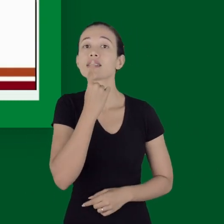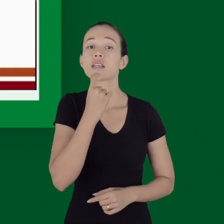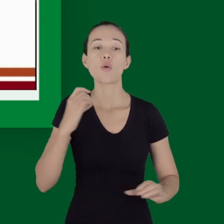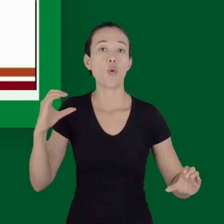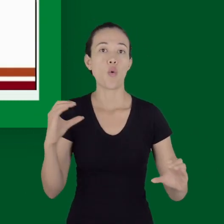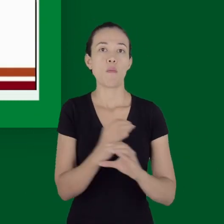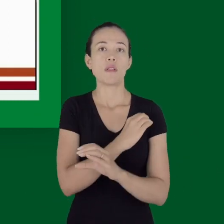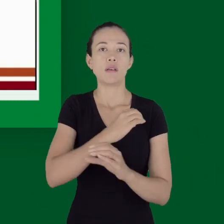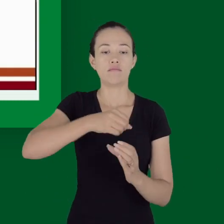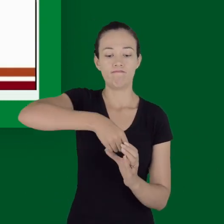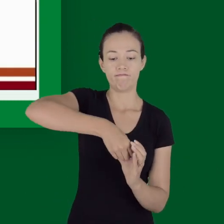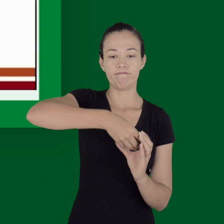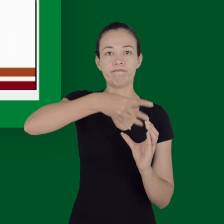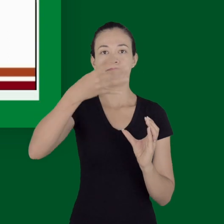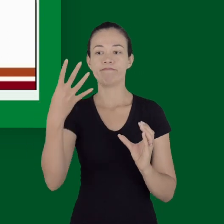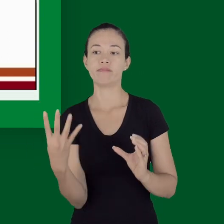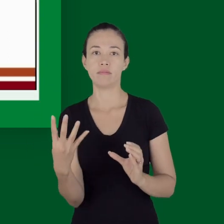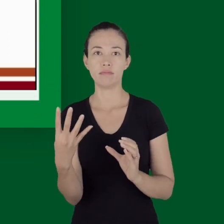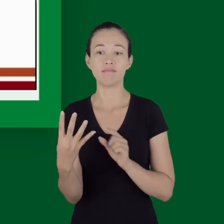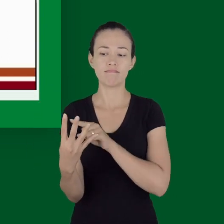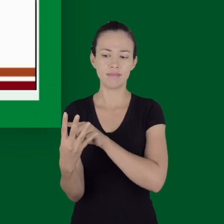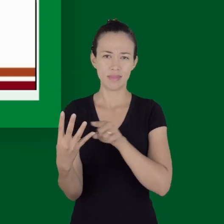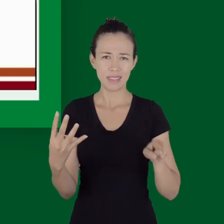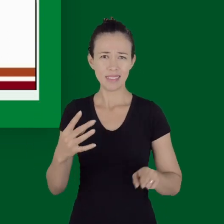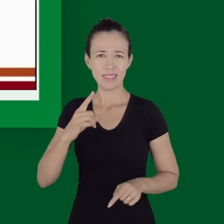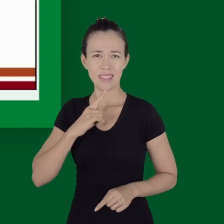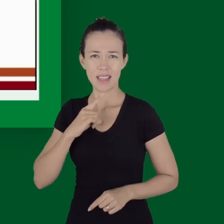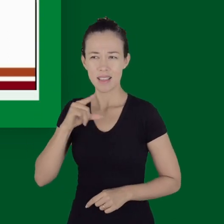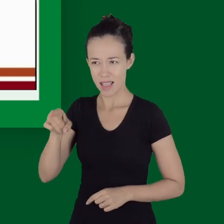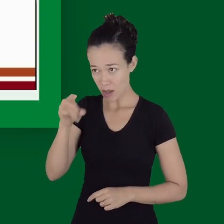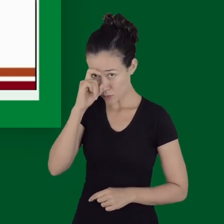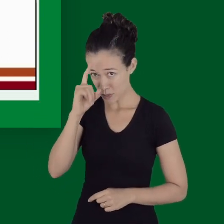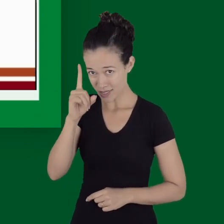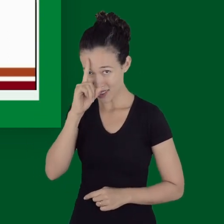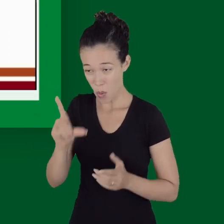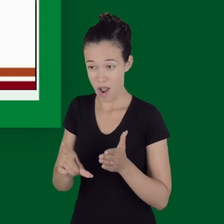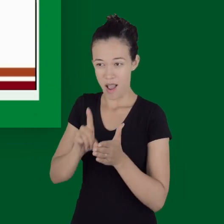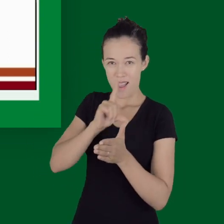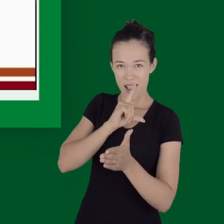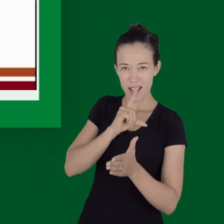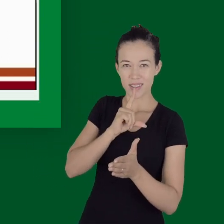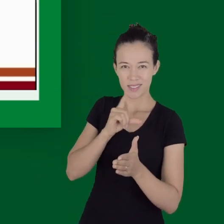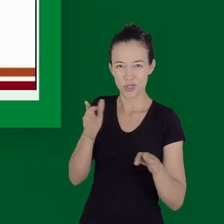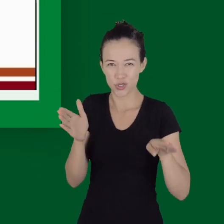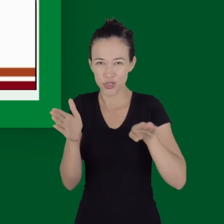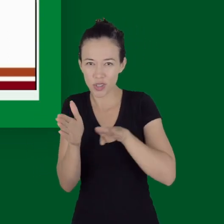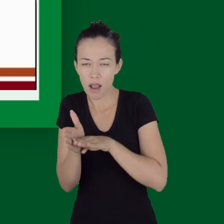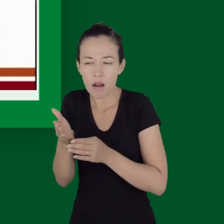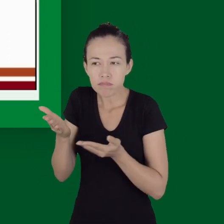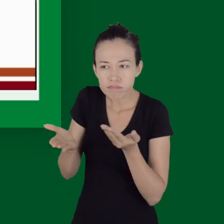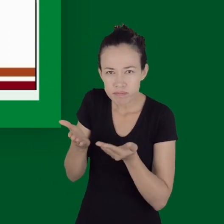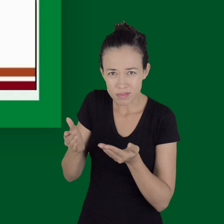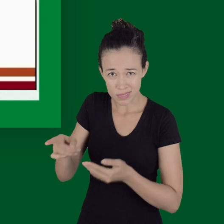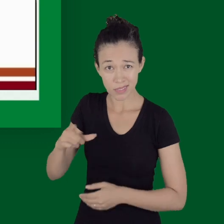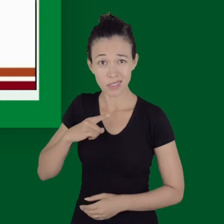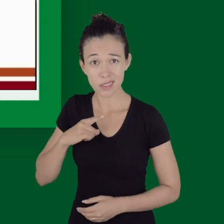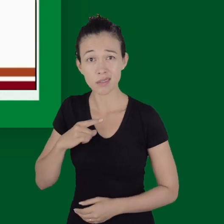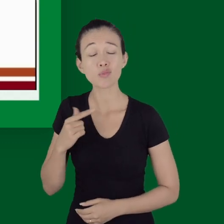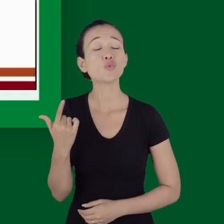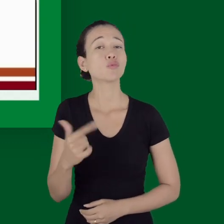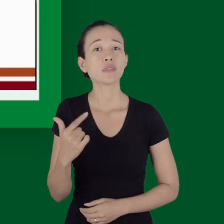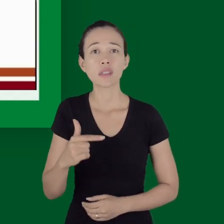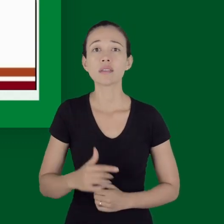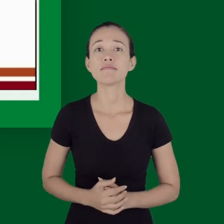componentes, ela não costuma estar disponível no APH, por isso, então, os profissionais, eles devem tomar medidas